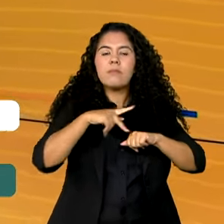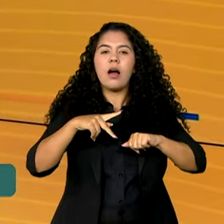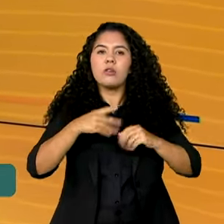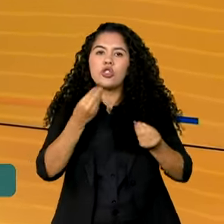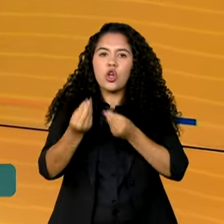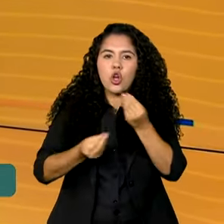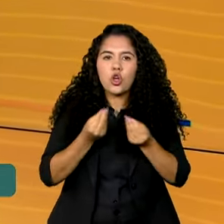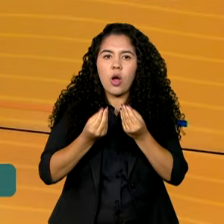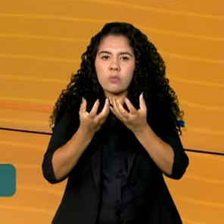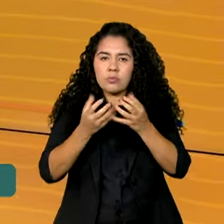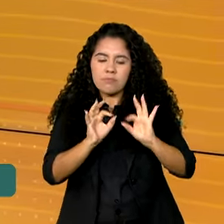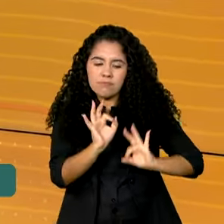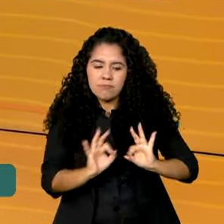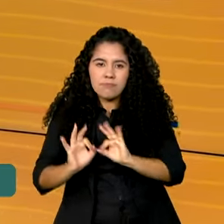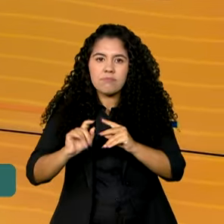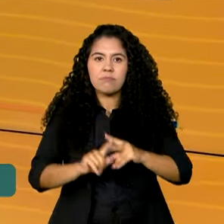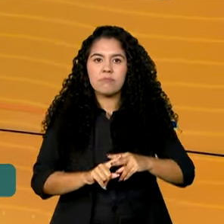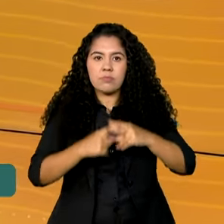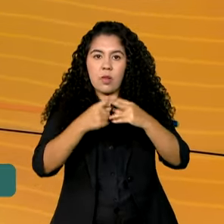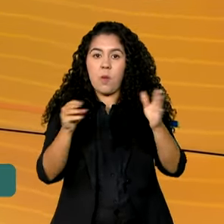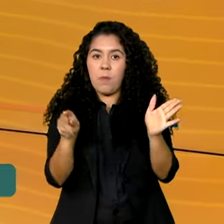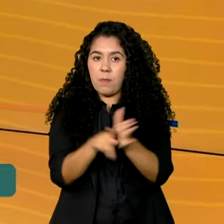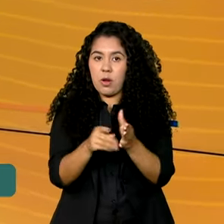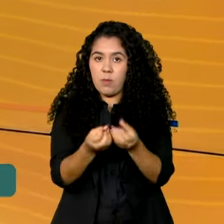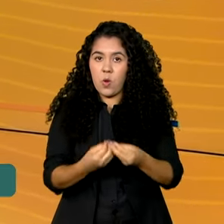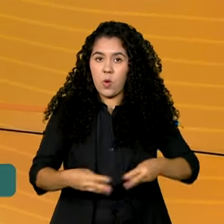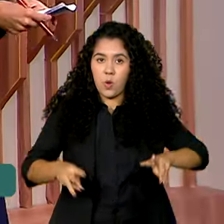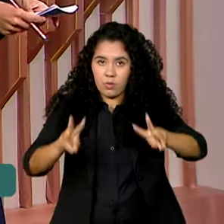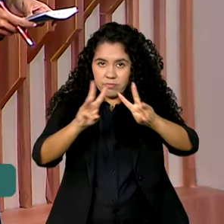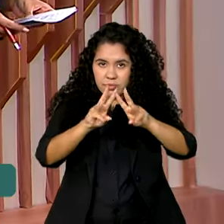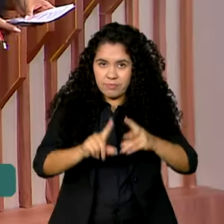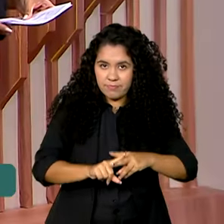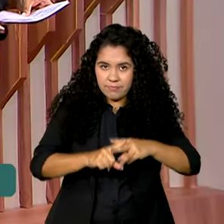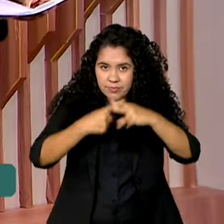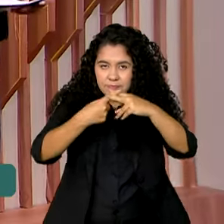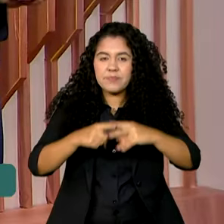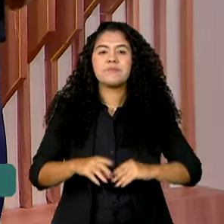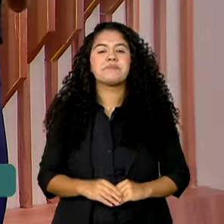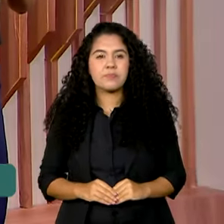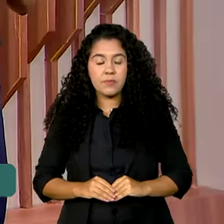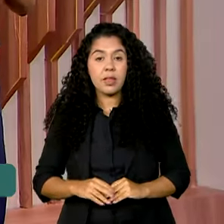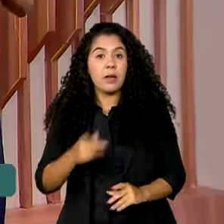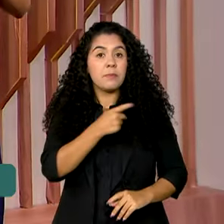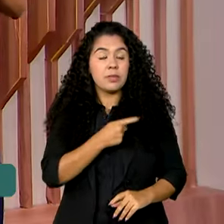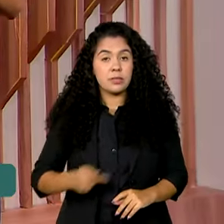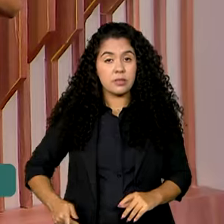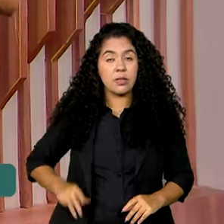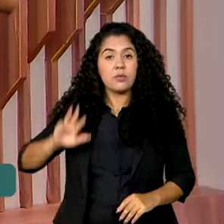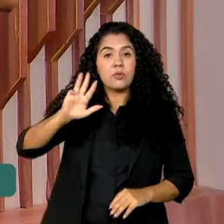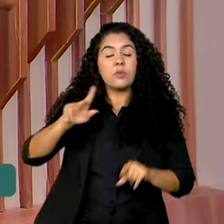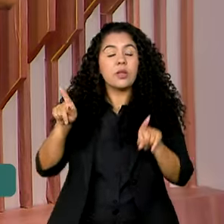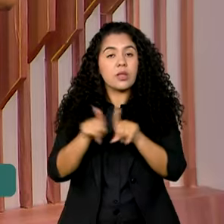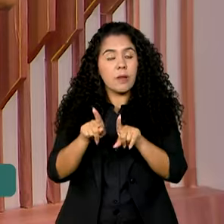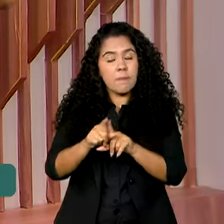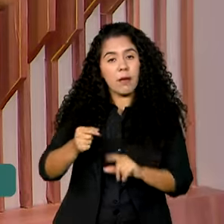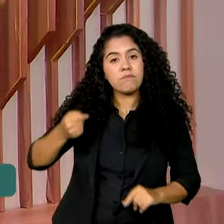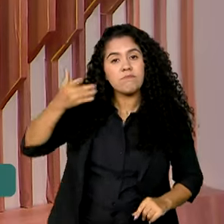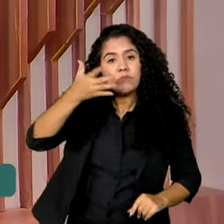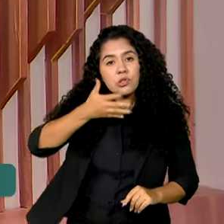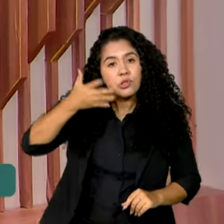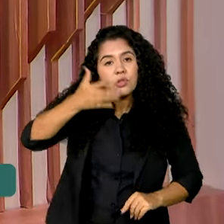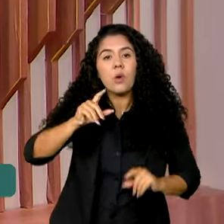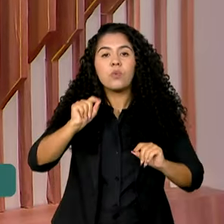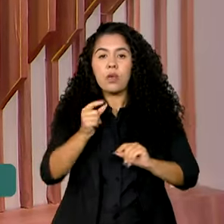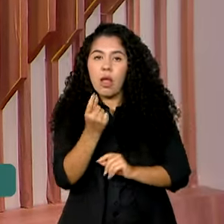reformulação estrutural da Organização das Nações Unidas. Lula também defendeu um sistema financeiro internacional mais